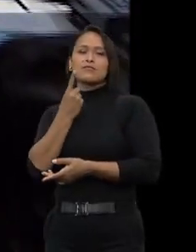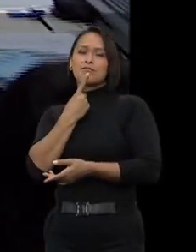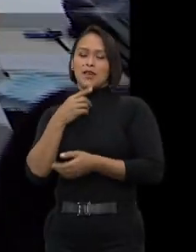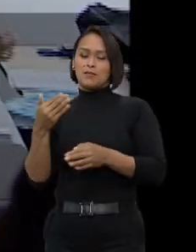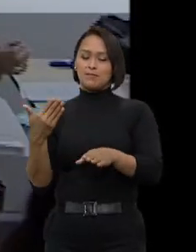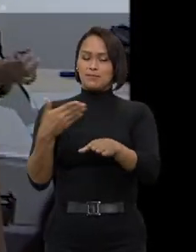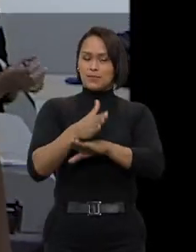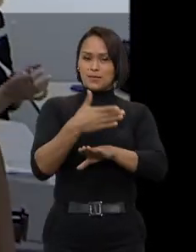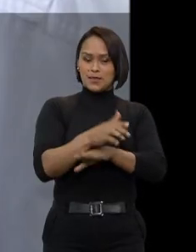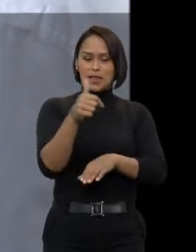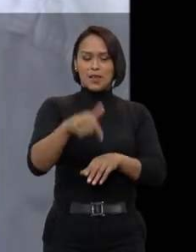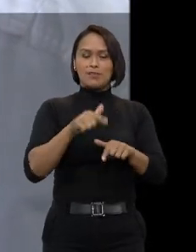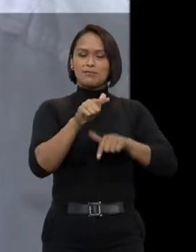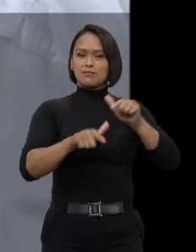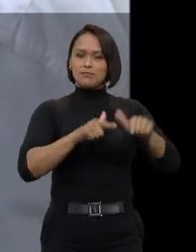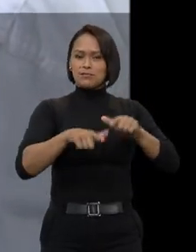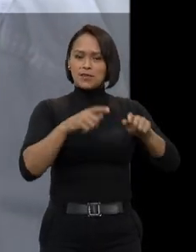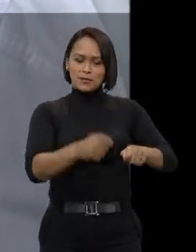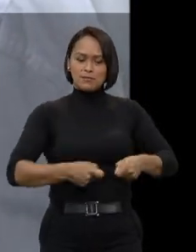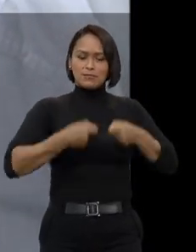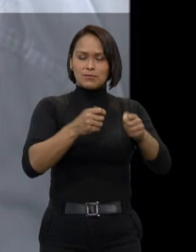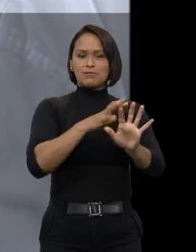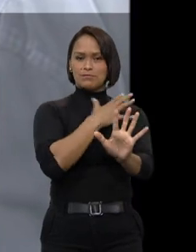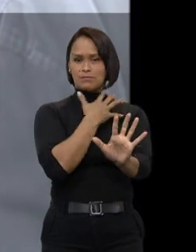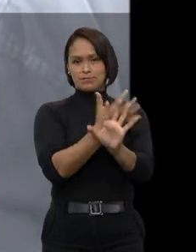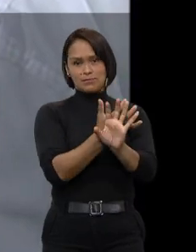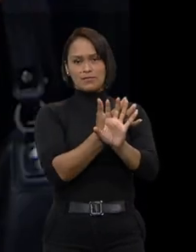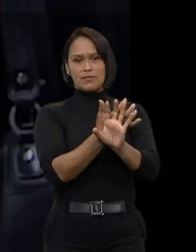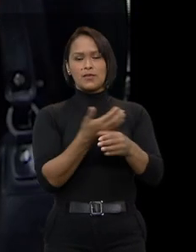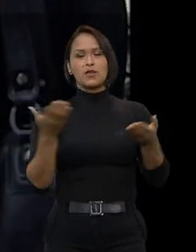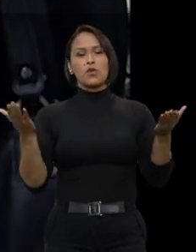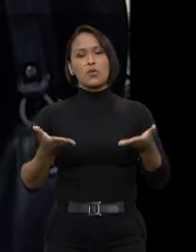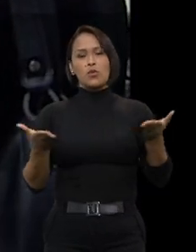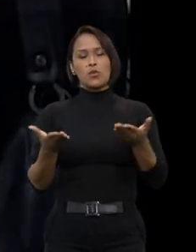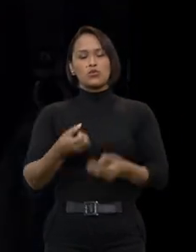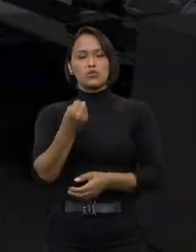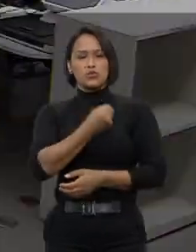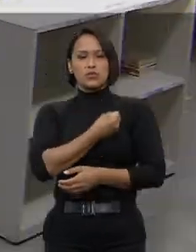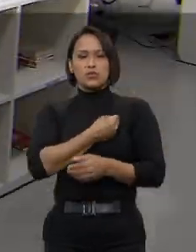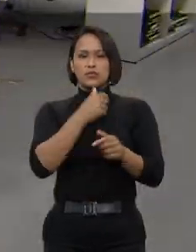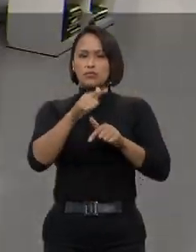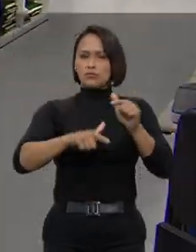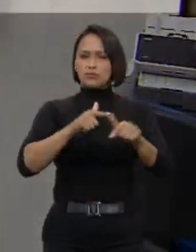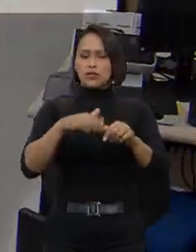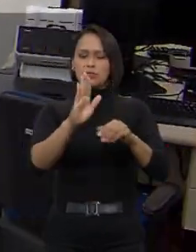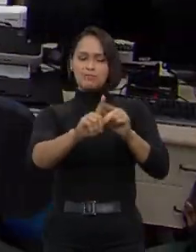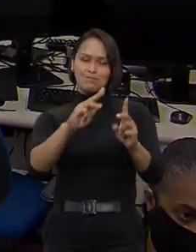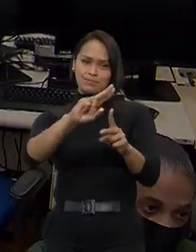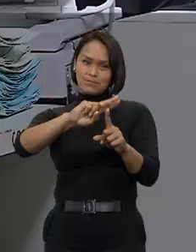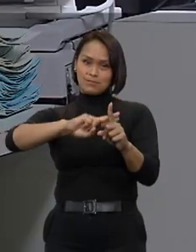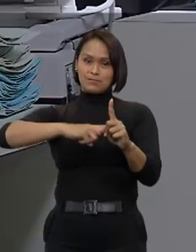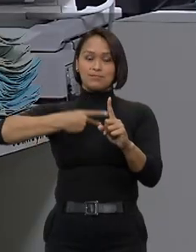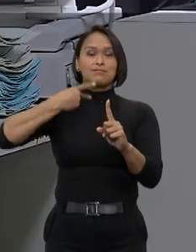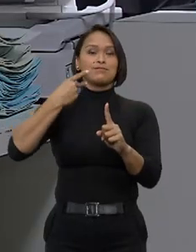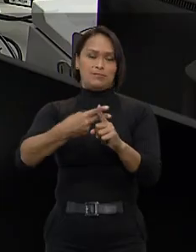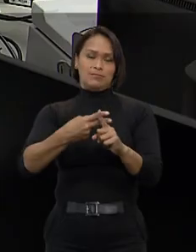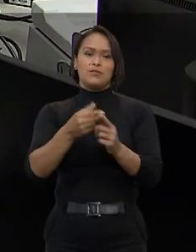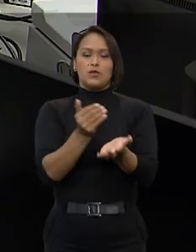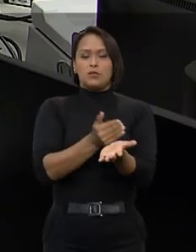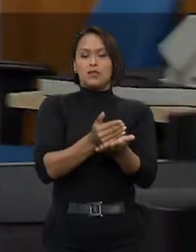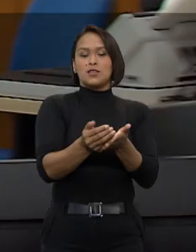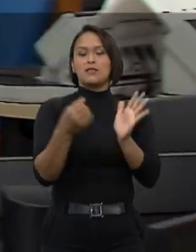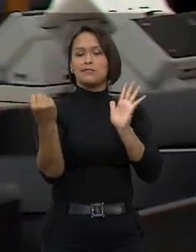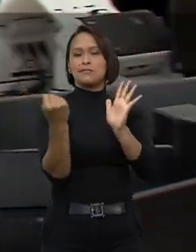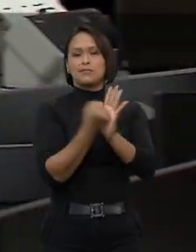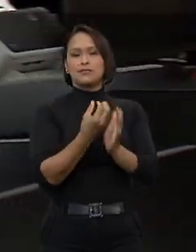com deficiência auditiva com a missão de levar o STJ para a era virtual. Hoje, o número de profissionais mais que dobrou.